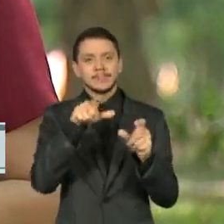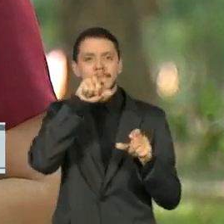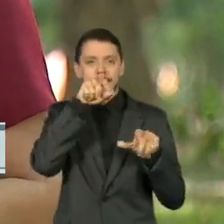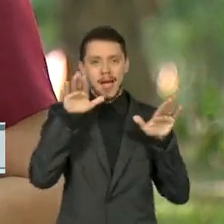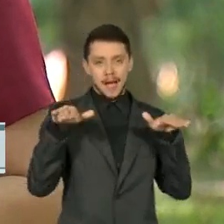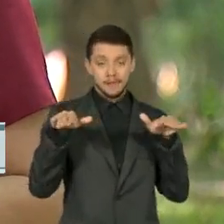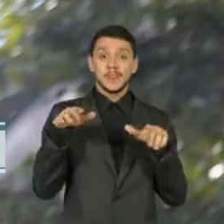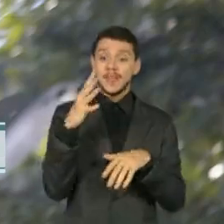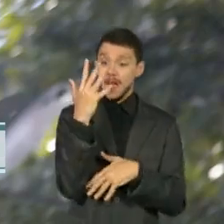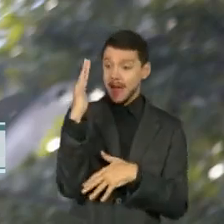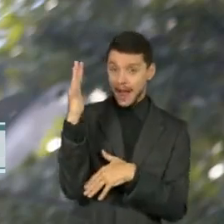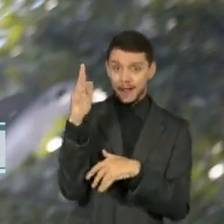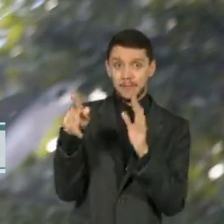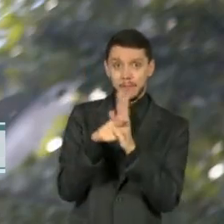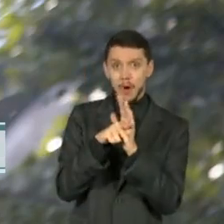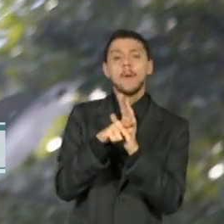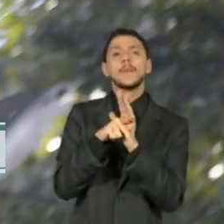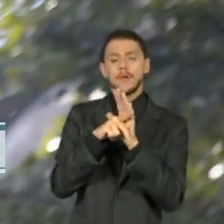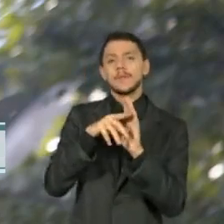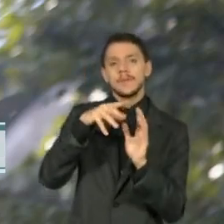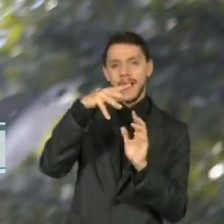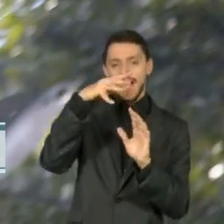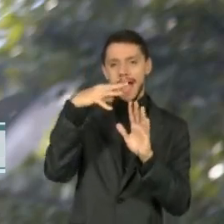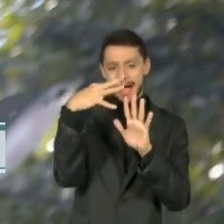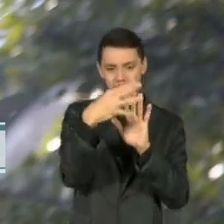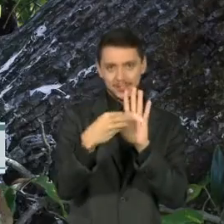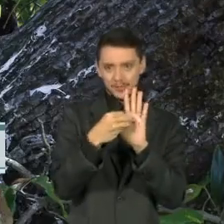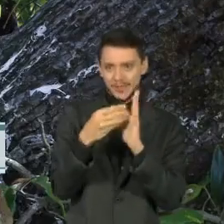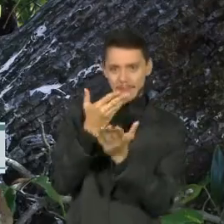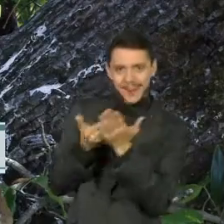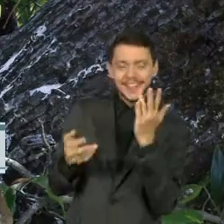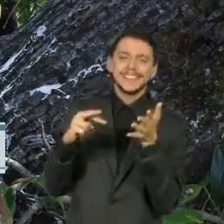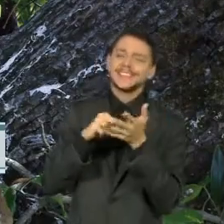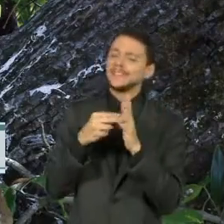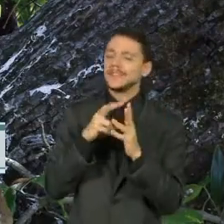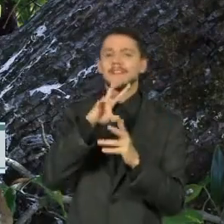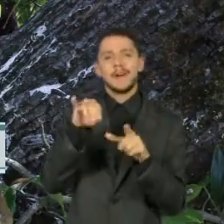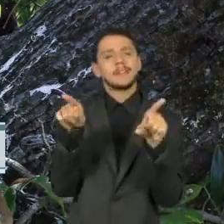Amazônia é perder a maior ave de rapina do Brasil.